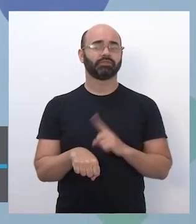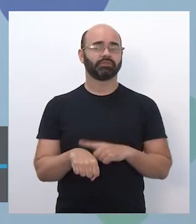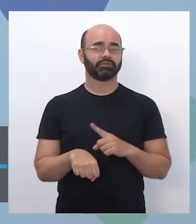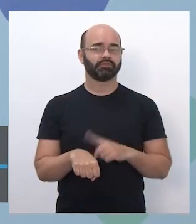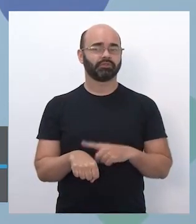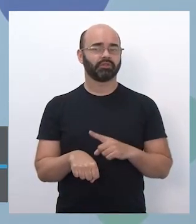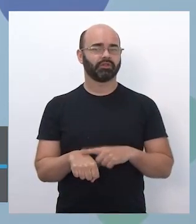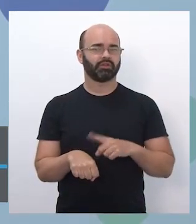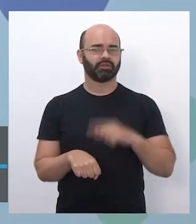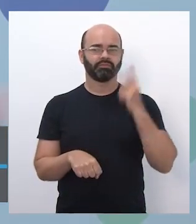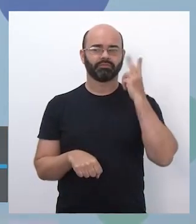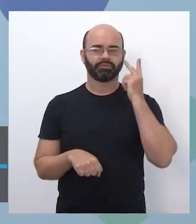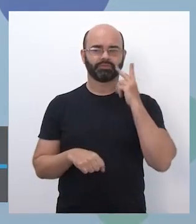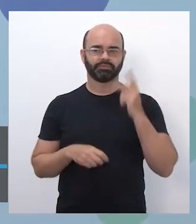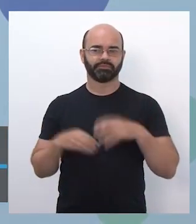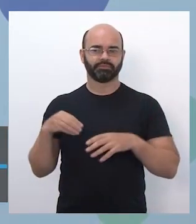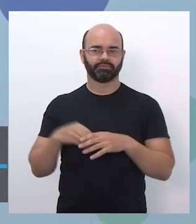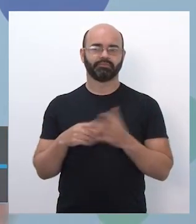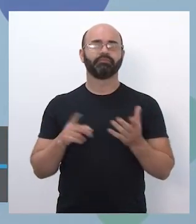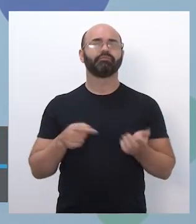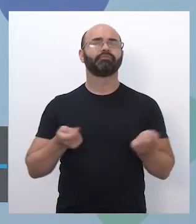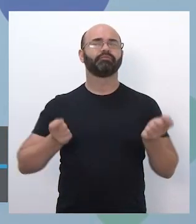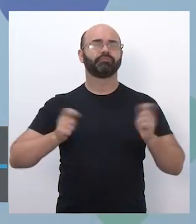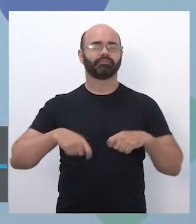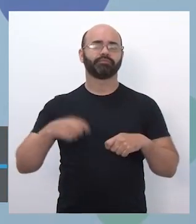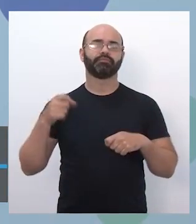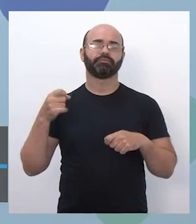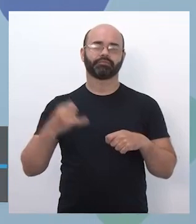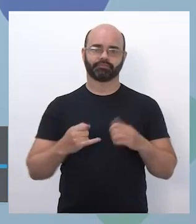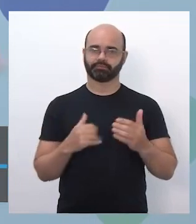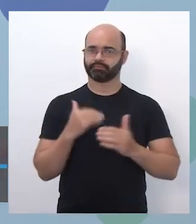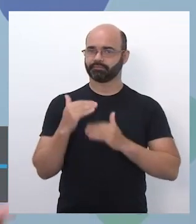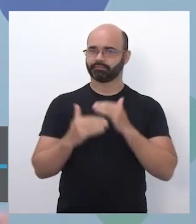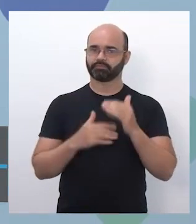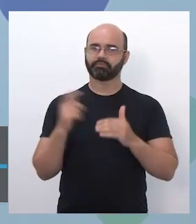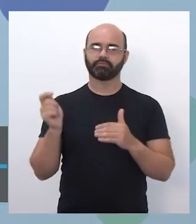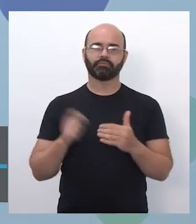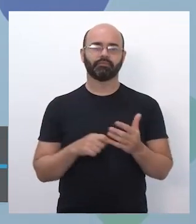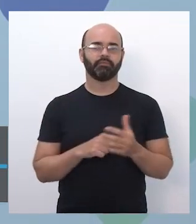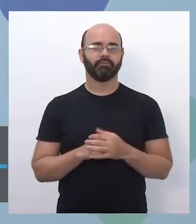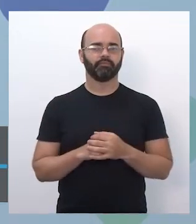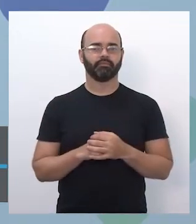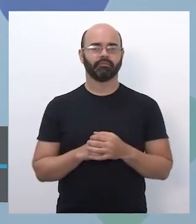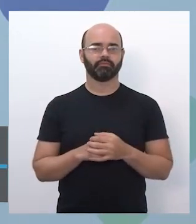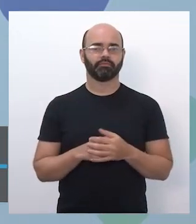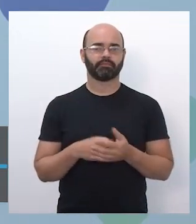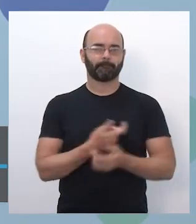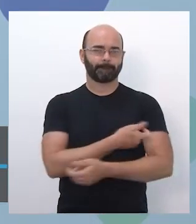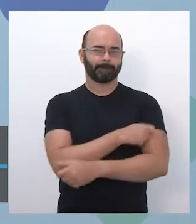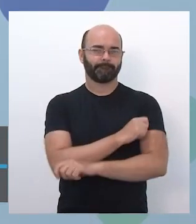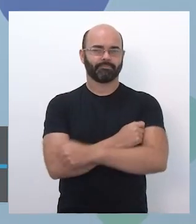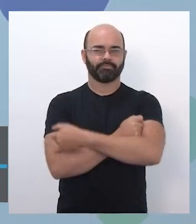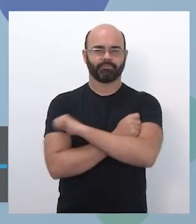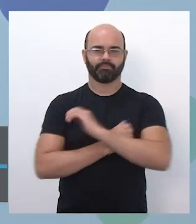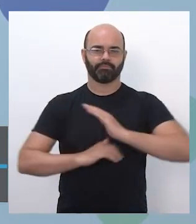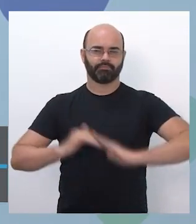de nova educação, isso já é uma possibilidade, esse desenvolvimento de atividades mais mão na massa, mais práticas.